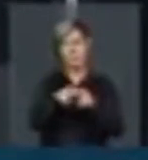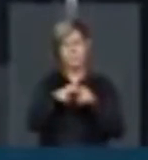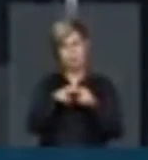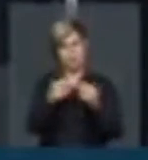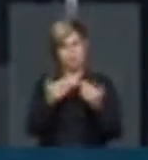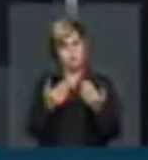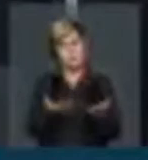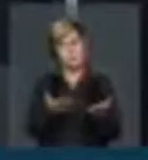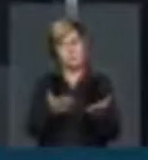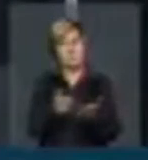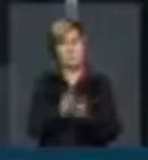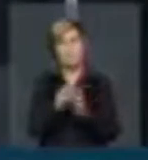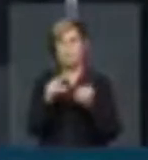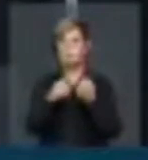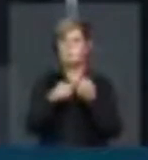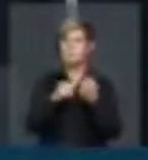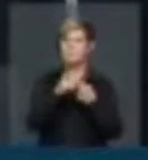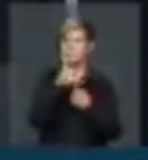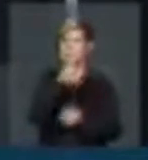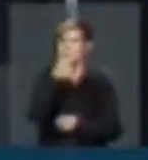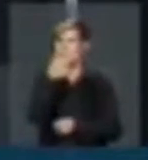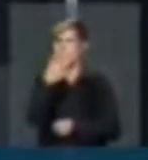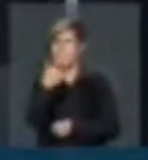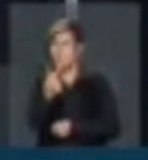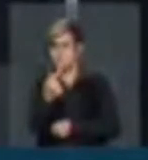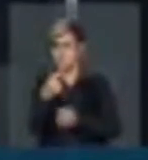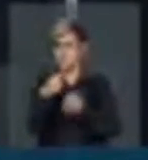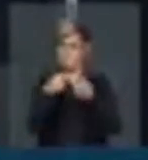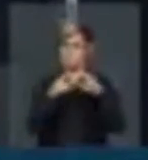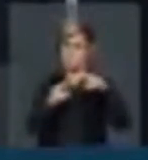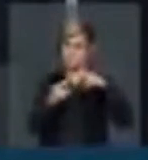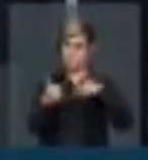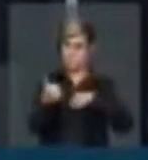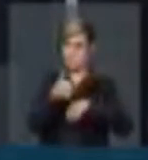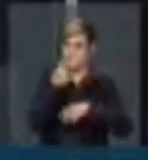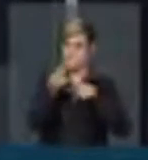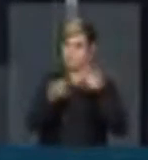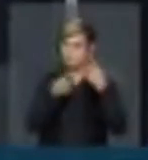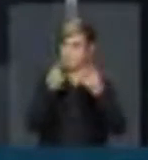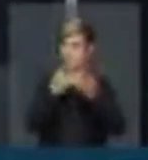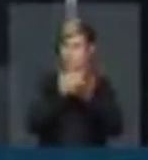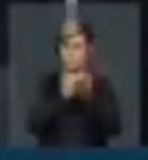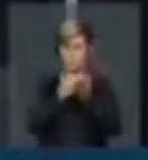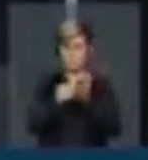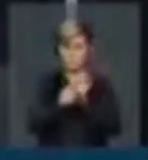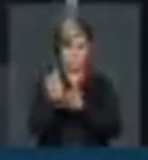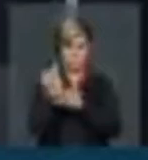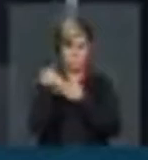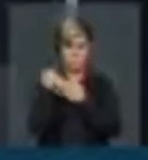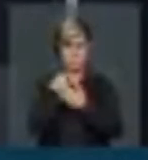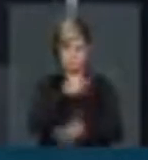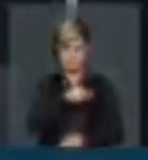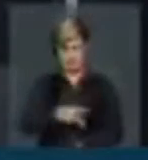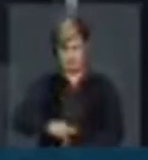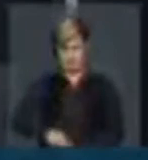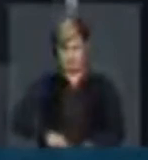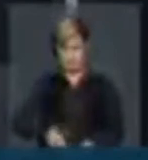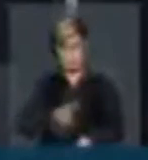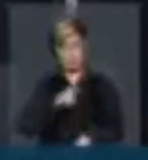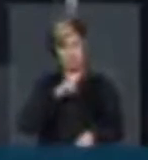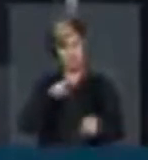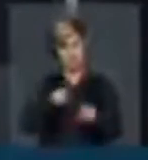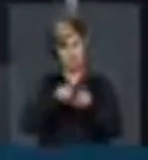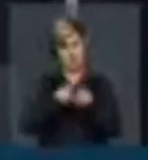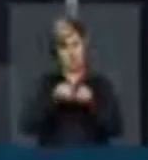razão mais evidente, o artigo 127, parágrafo 1º, dispõe que entre os princípios institucionais do Ministério Público está